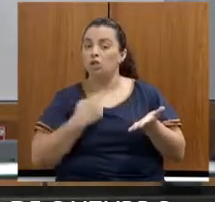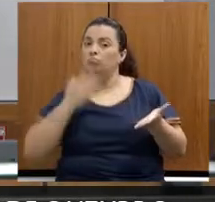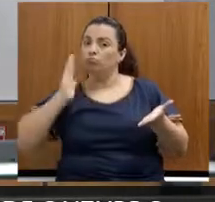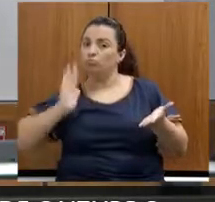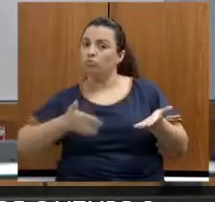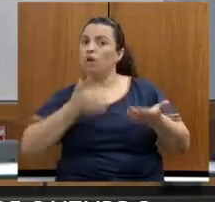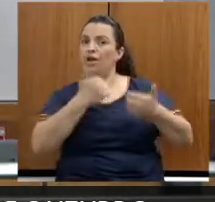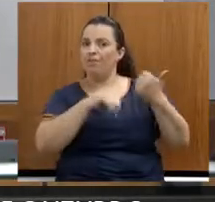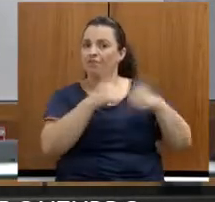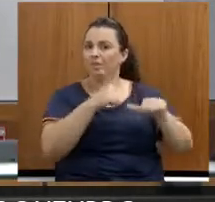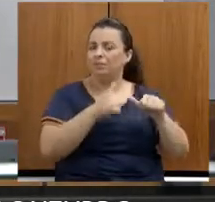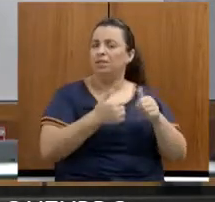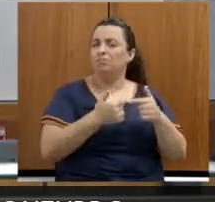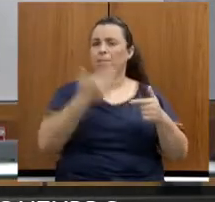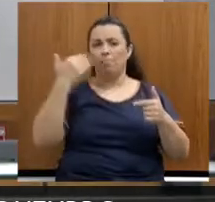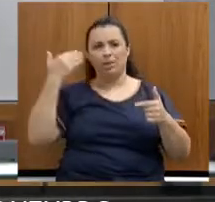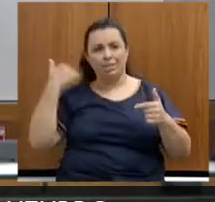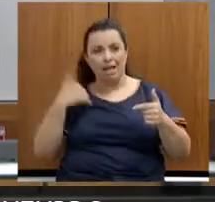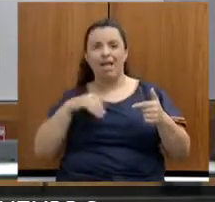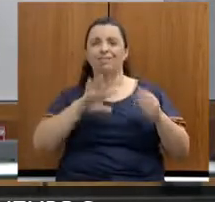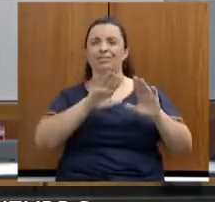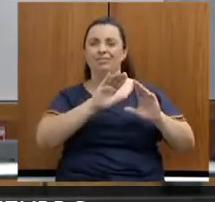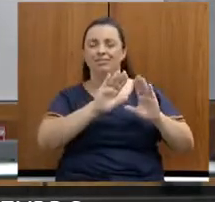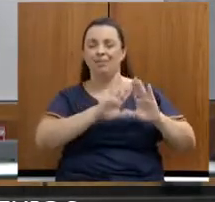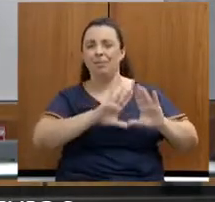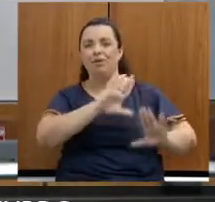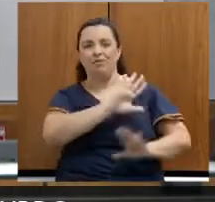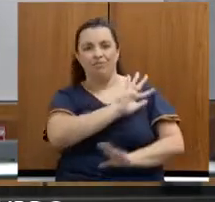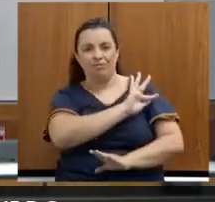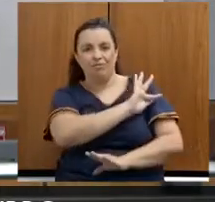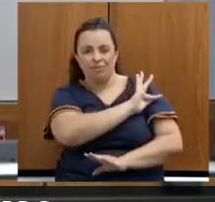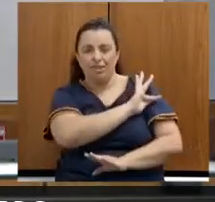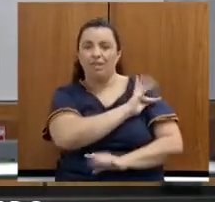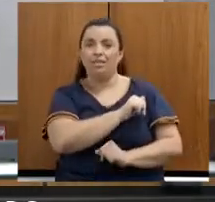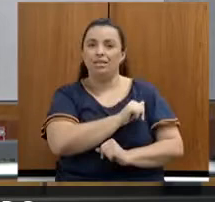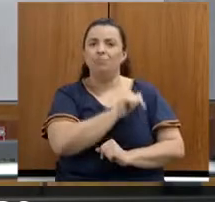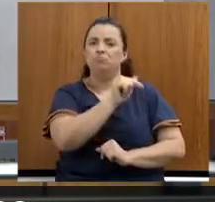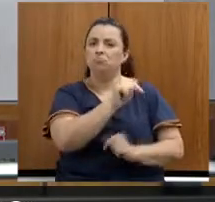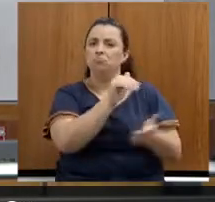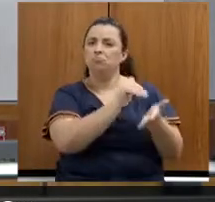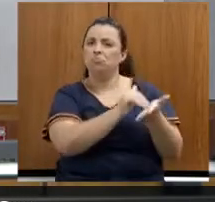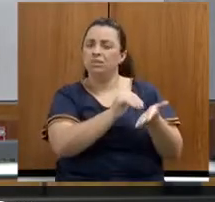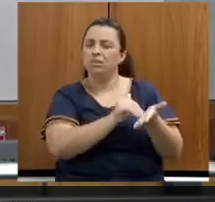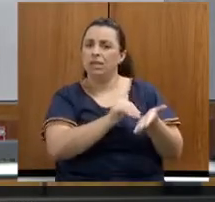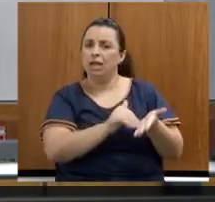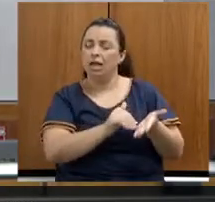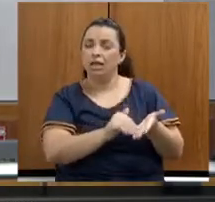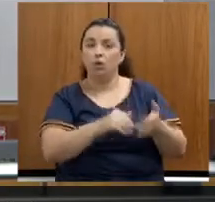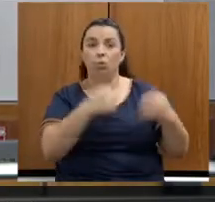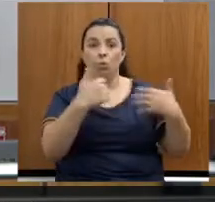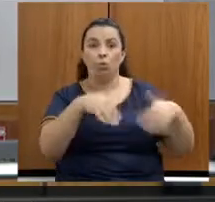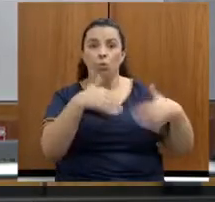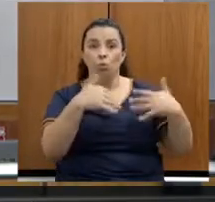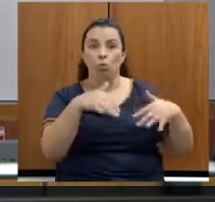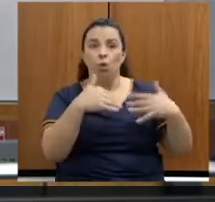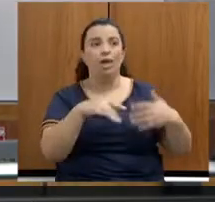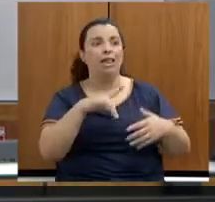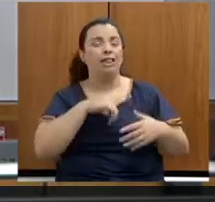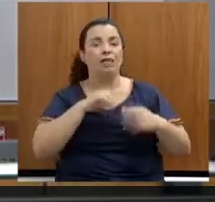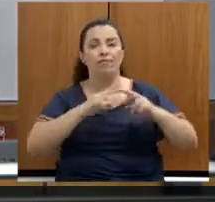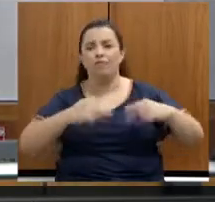em momentos anteriores que Assembleia Fiscaliza ficou uma grande secretaria com demandas